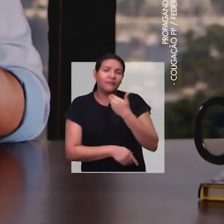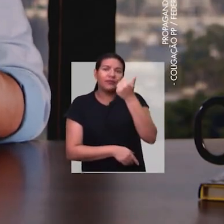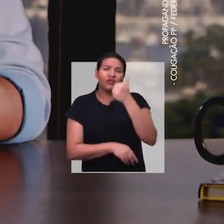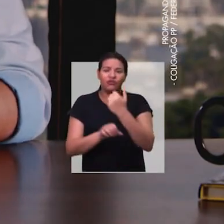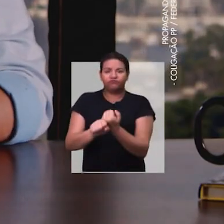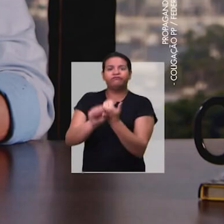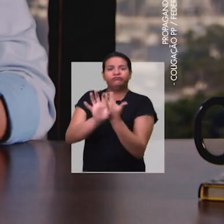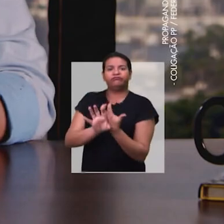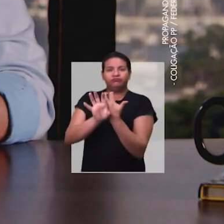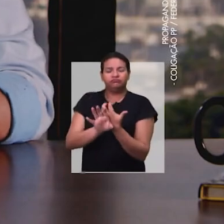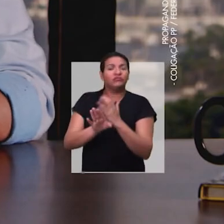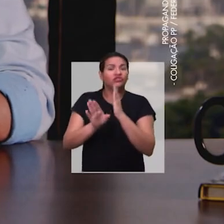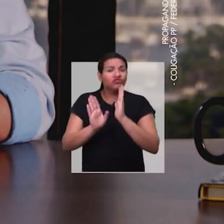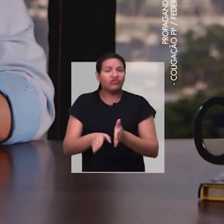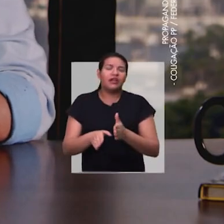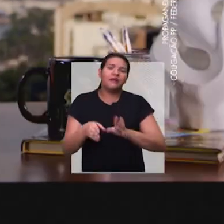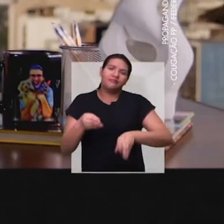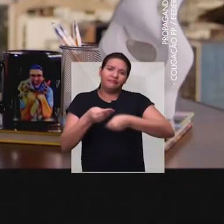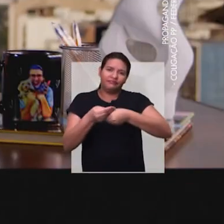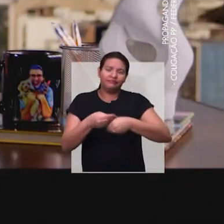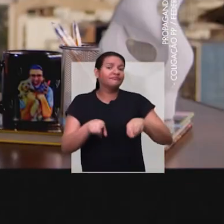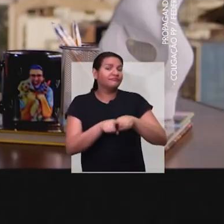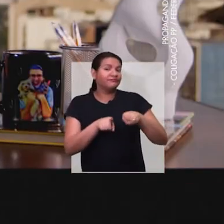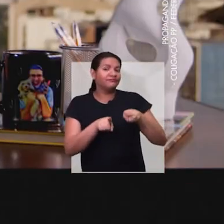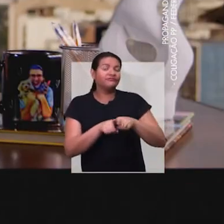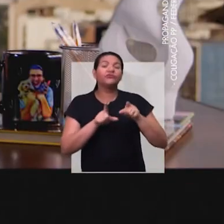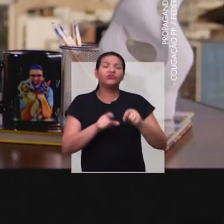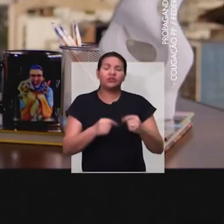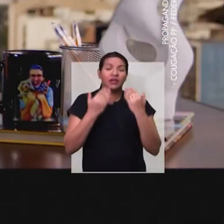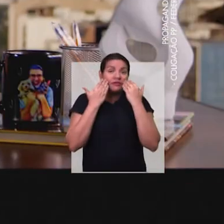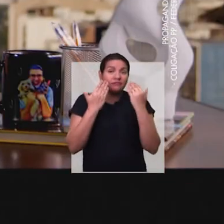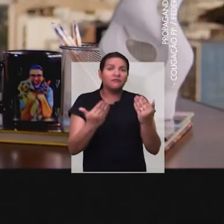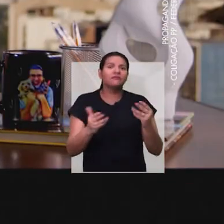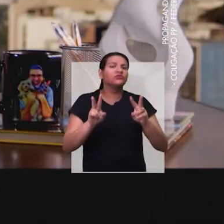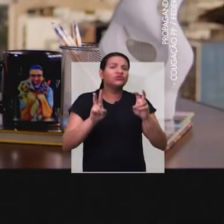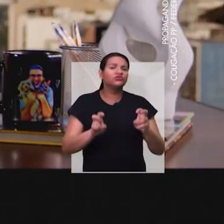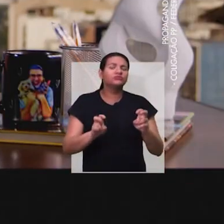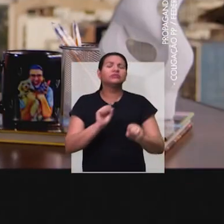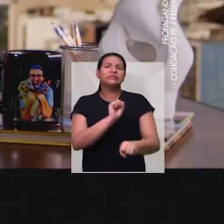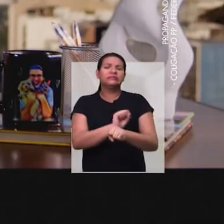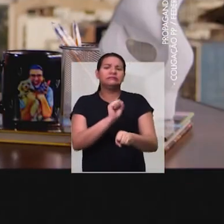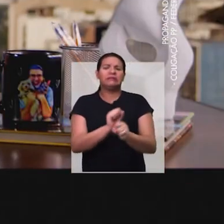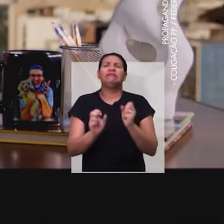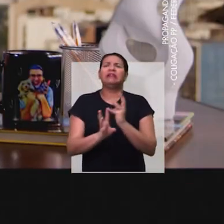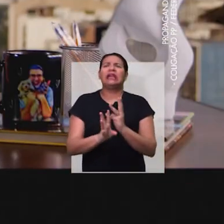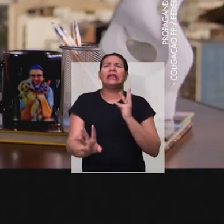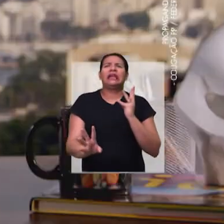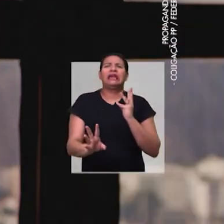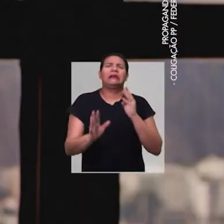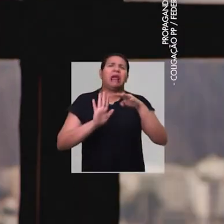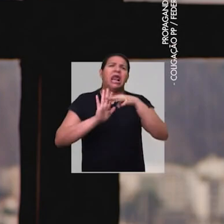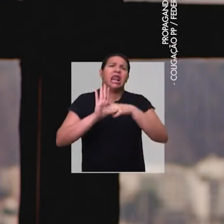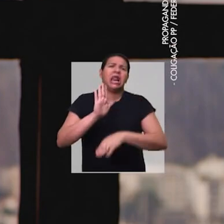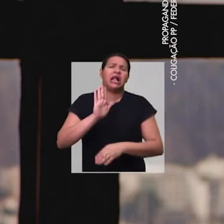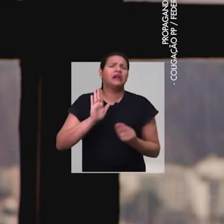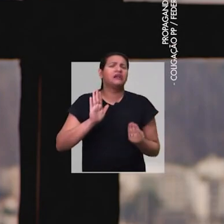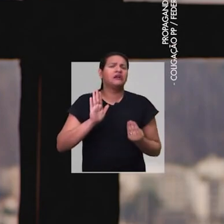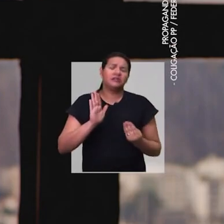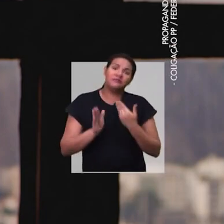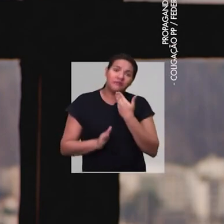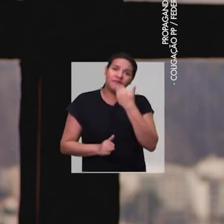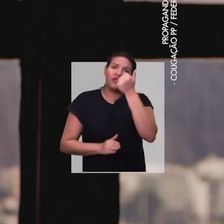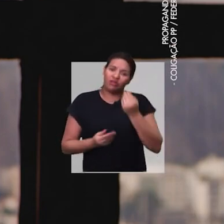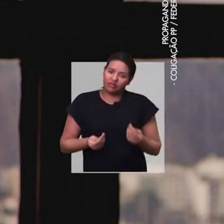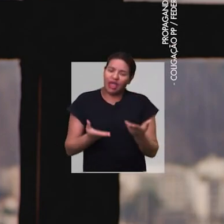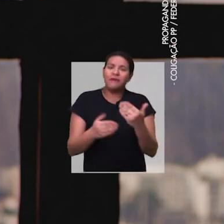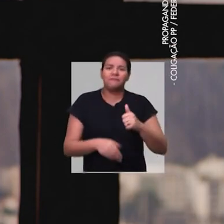telemedicina para pré-atendimento. Também vamos dar mais transparência ao público sobre as filas de espera. É possível oferecer